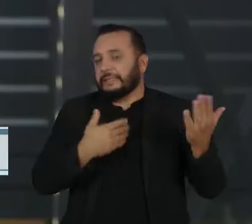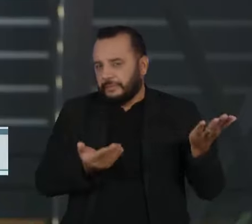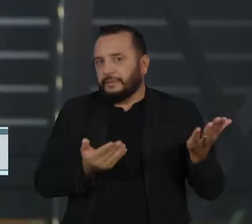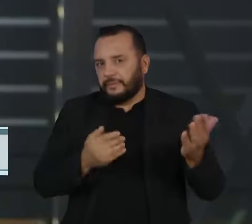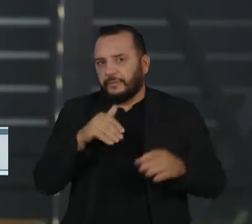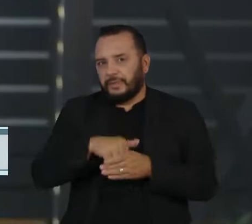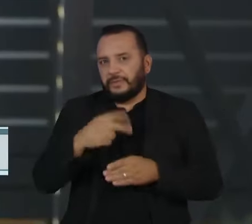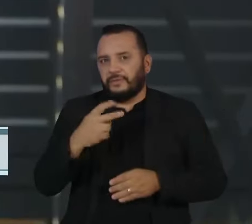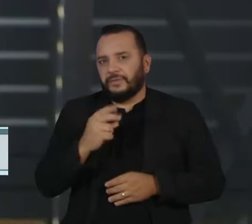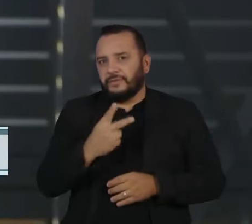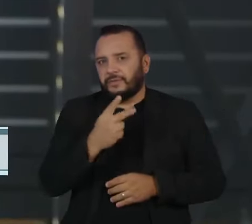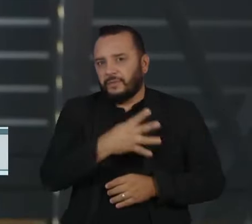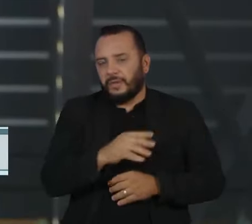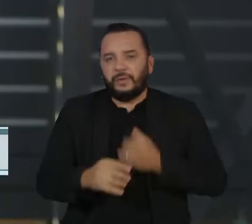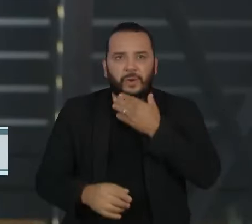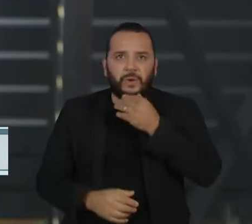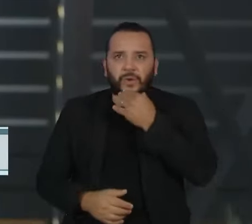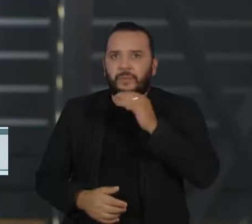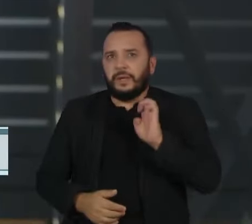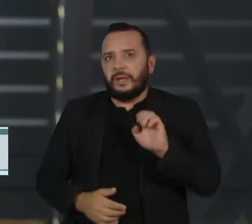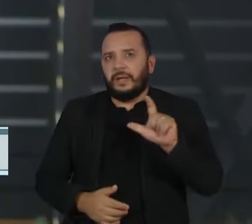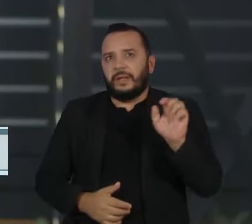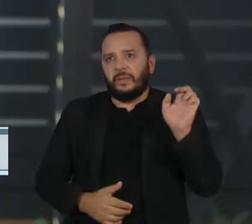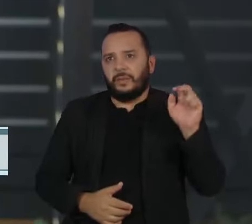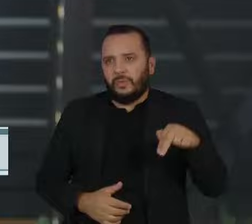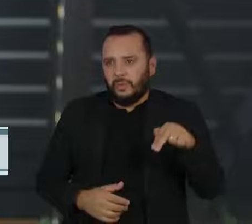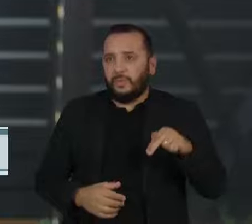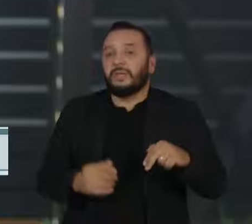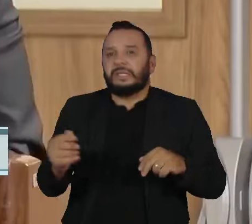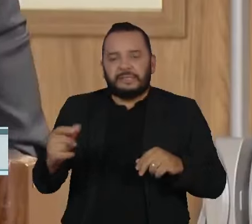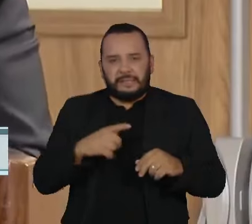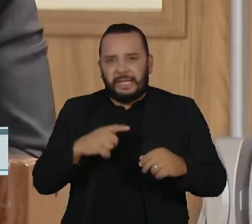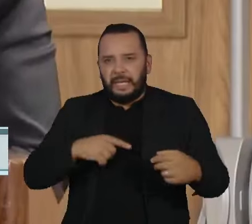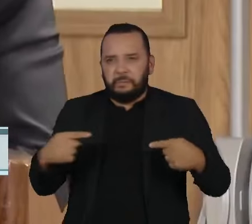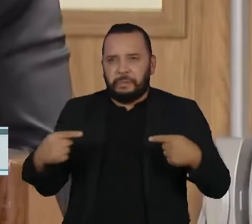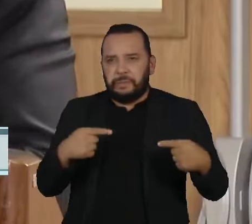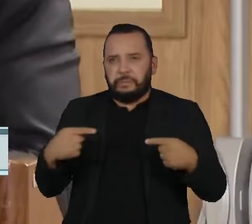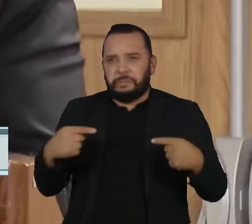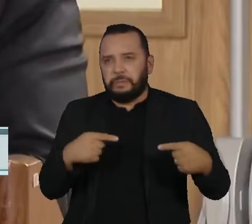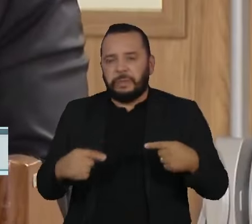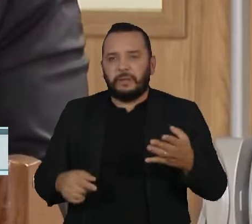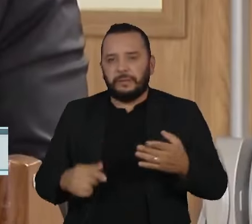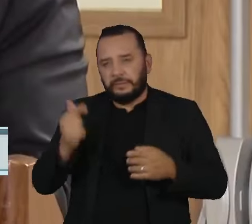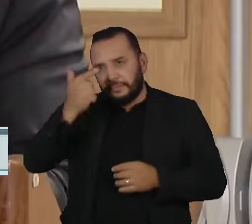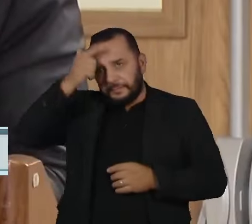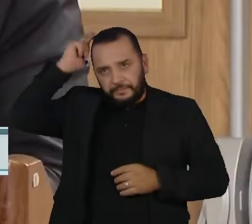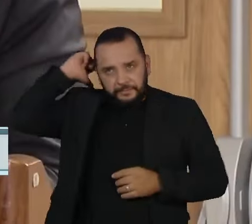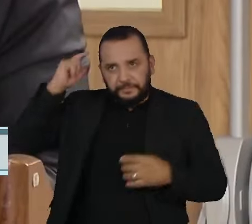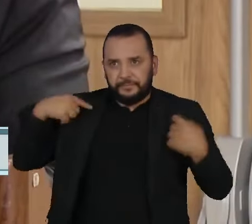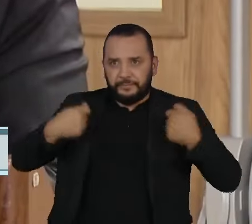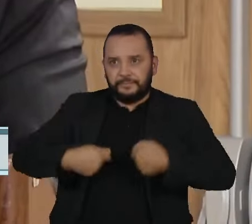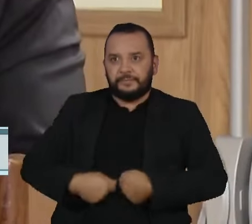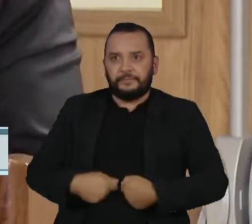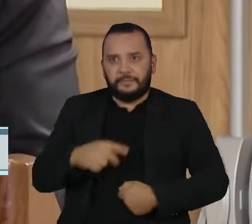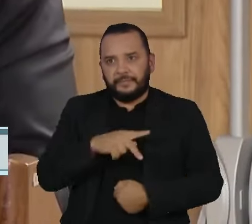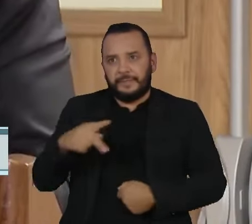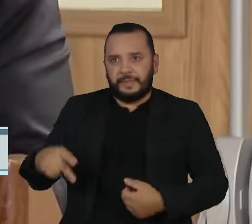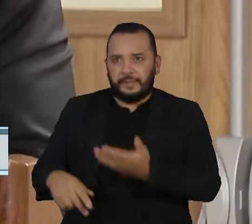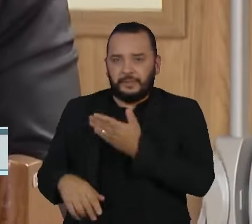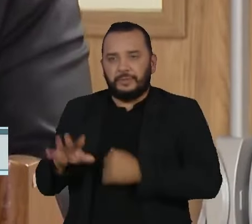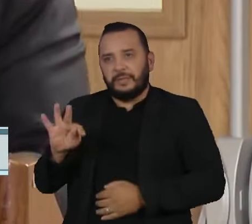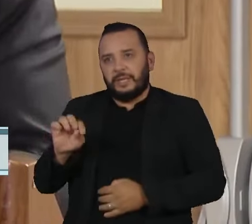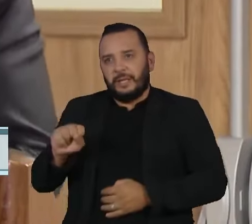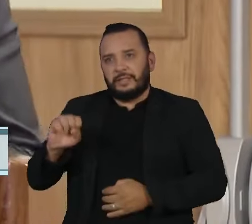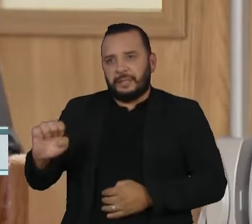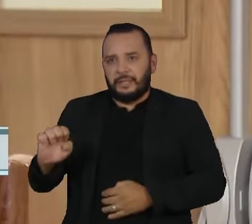Seu dono, bilionário Elon Musk, entrou em rota de choque com o ministro Alexandre de Moraes, presidente do TSE,